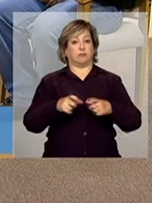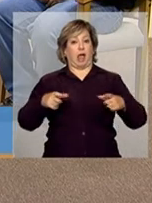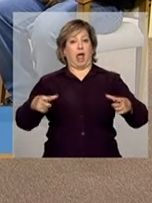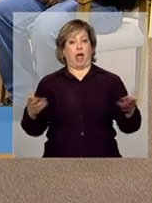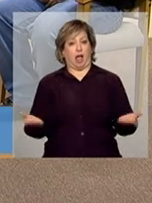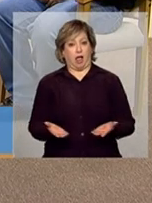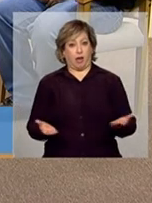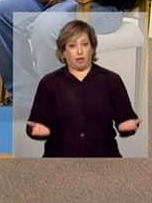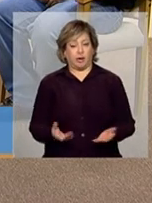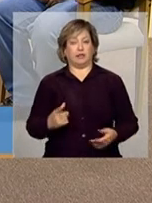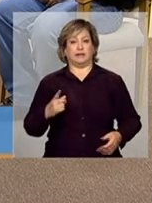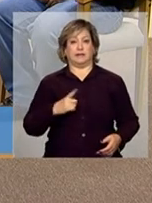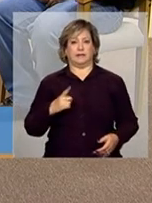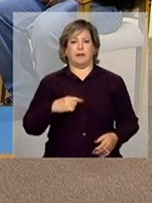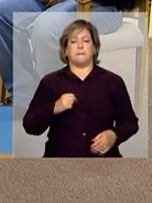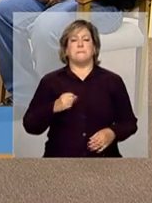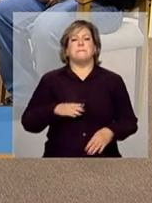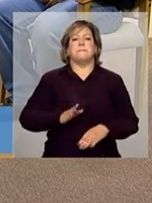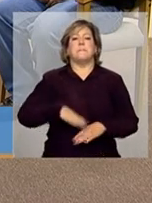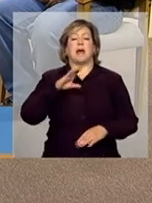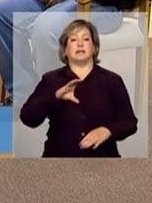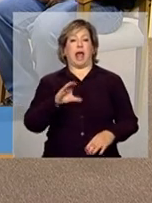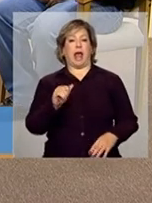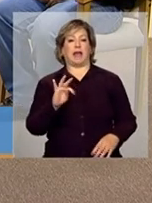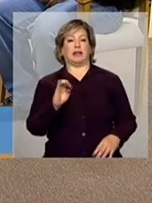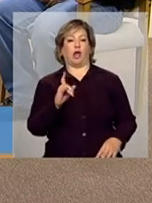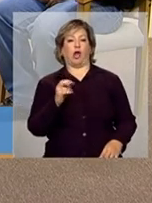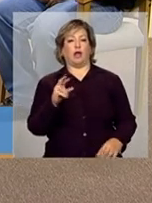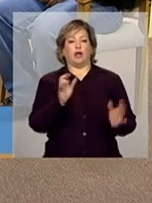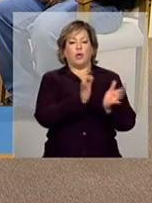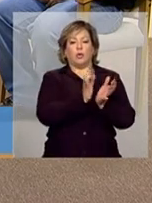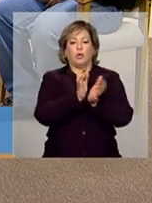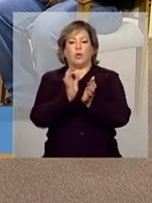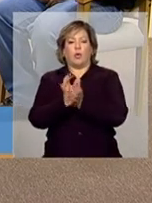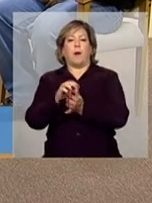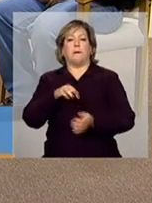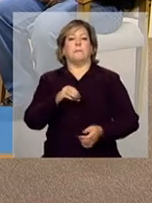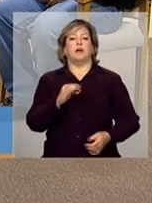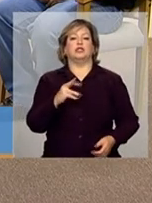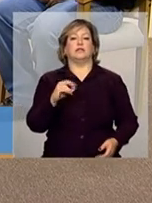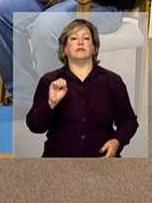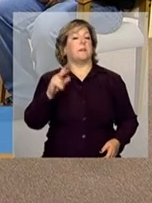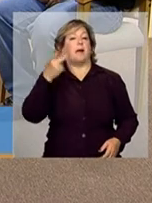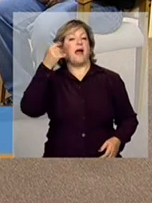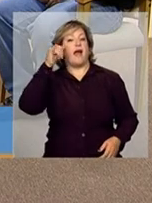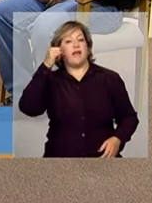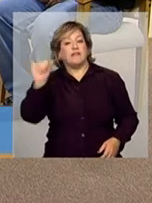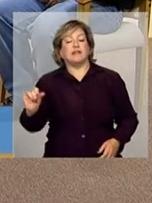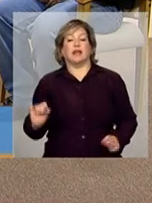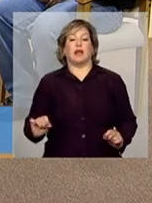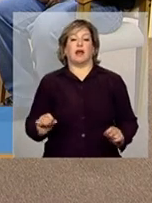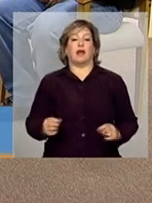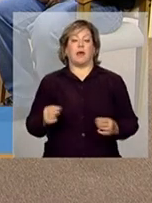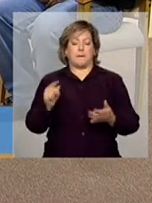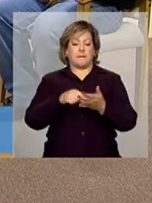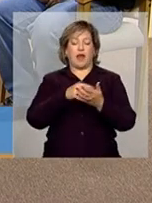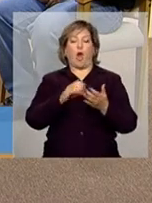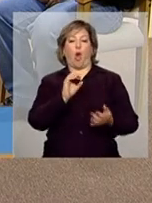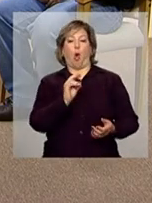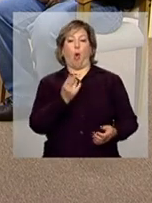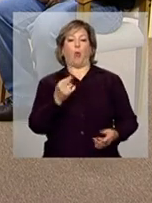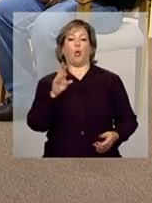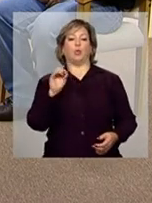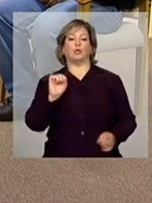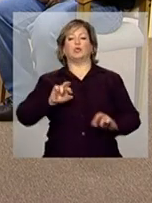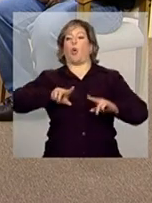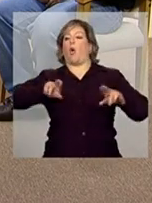com muito mais categorias para evitar que se marque outros, que se marque o